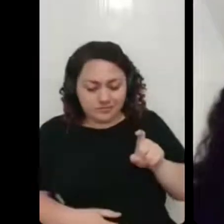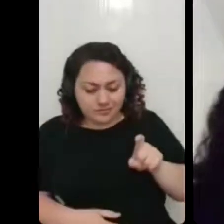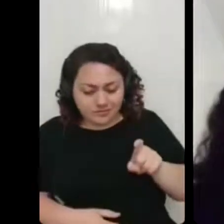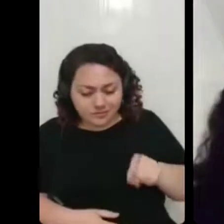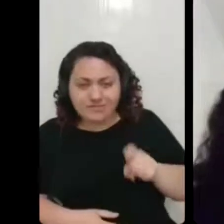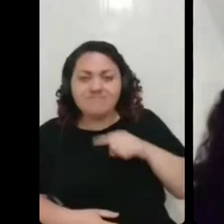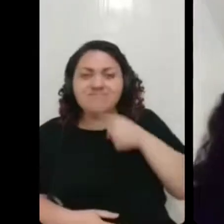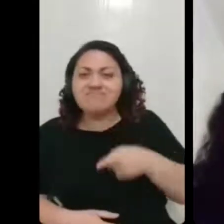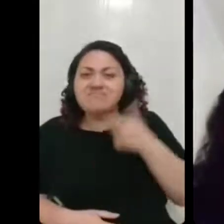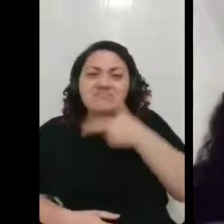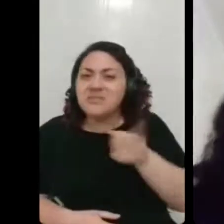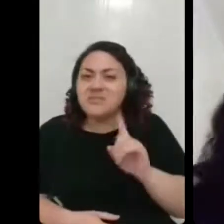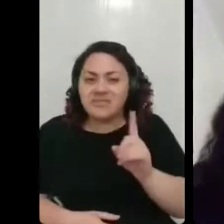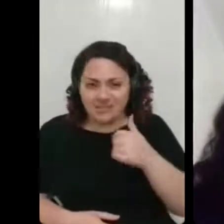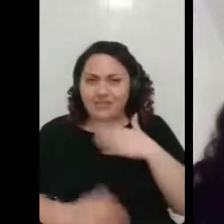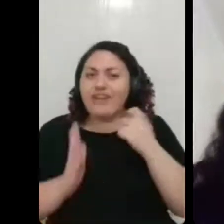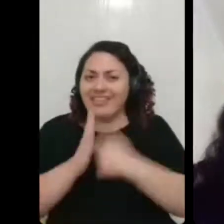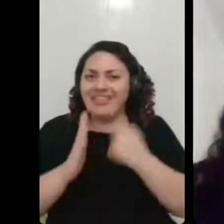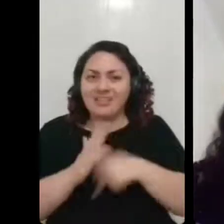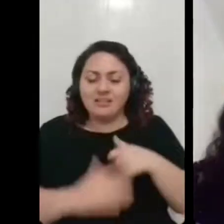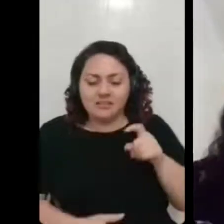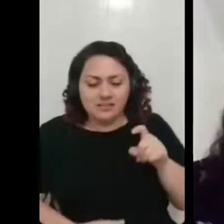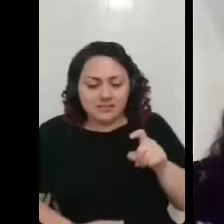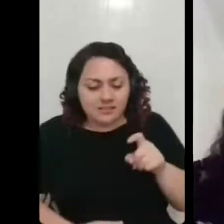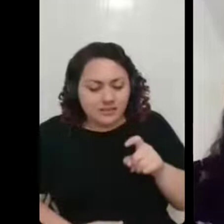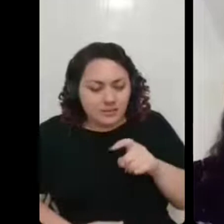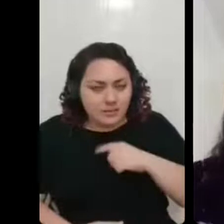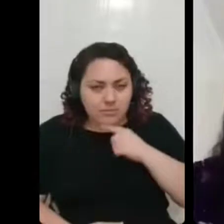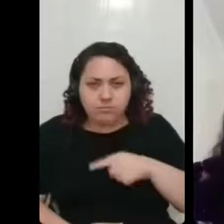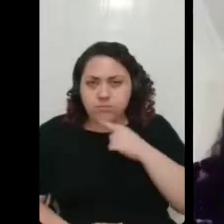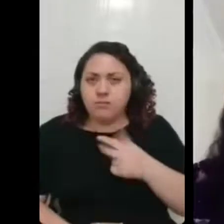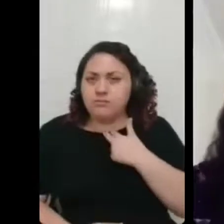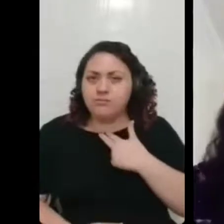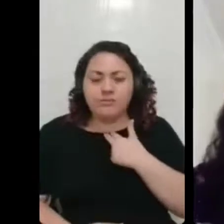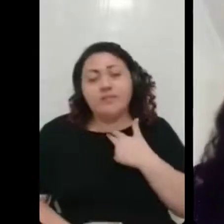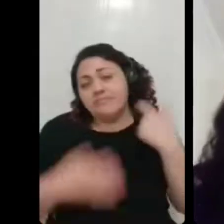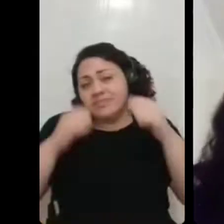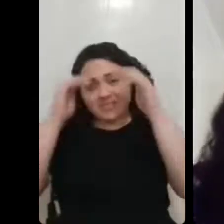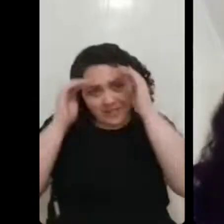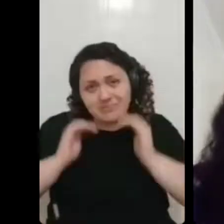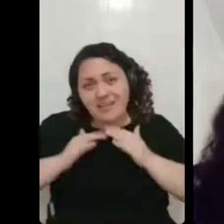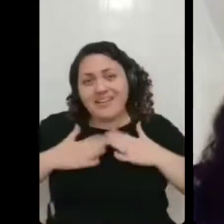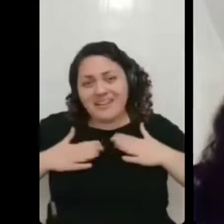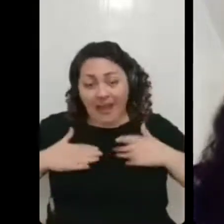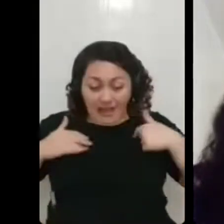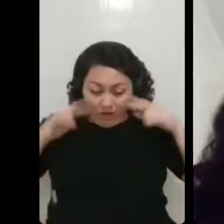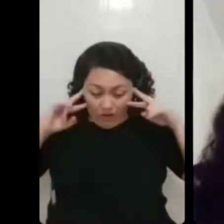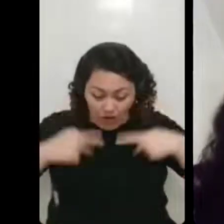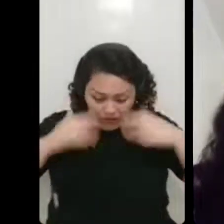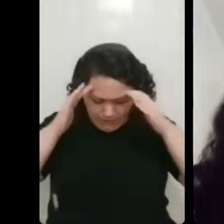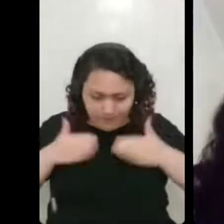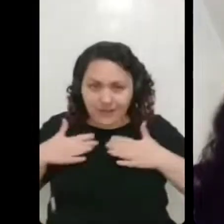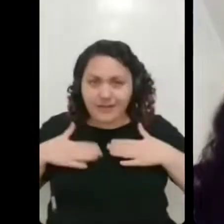algumas vezes, mas realmente, assim, ó, não dá. E a gente tem que se respeitar nesses momentos, né? E